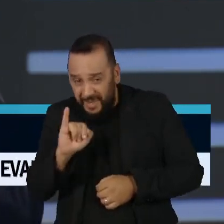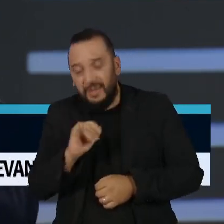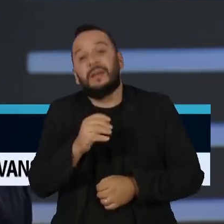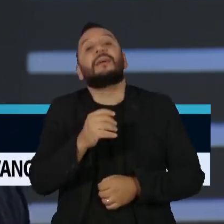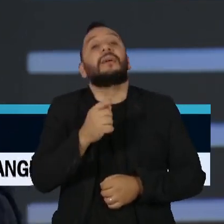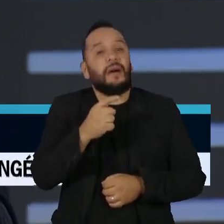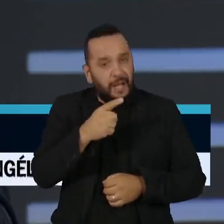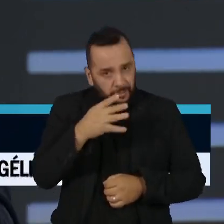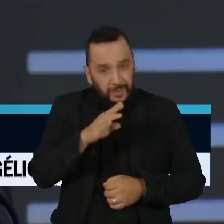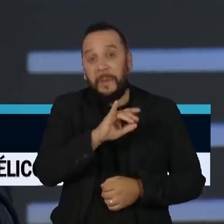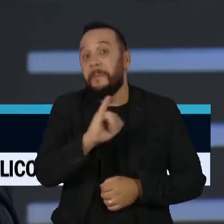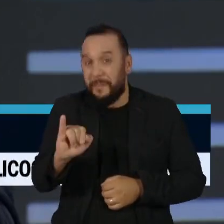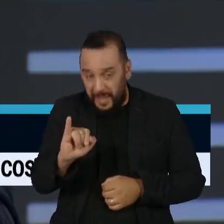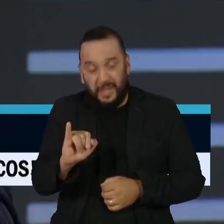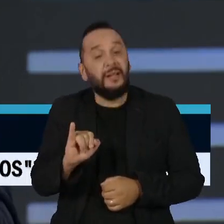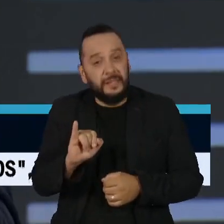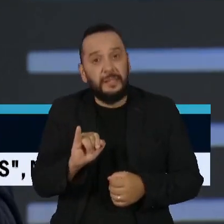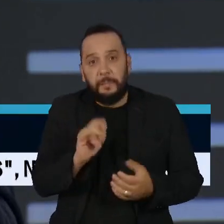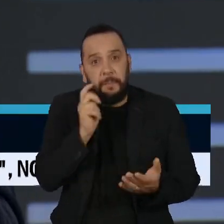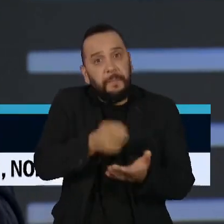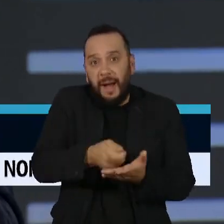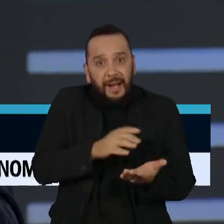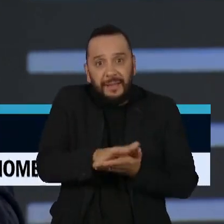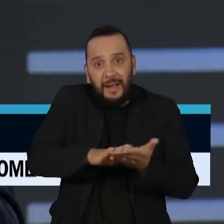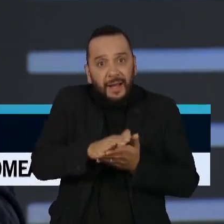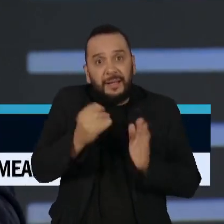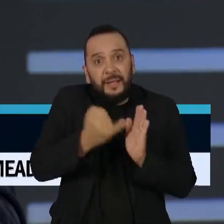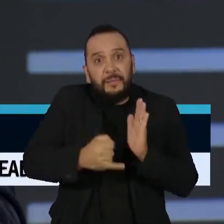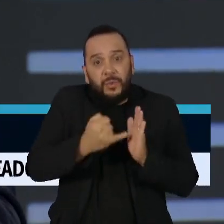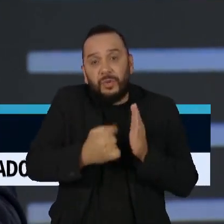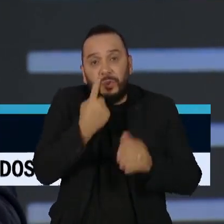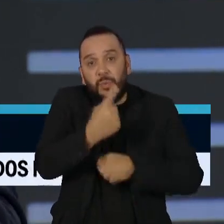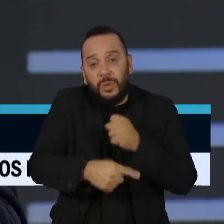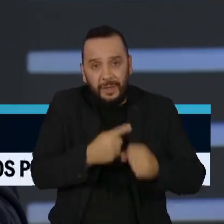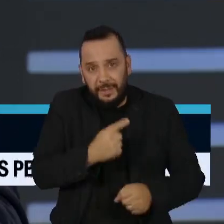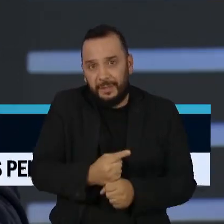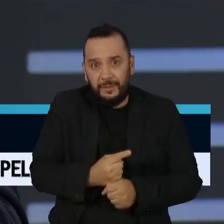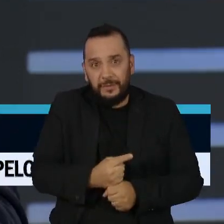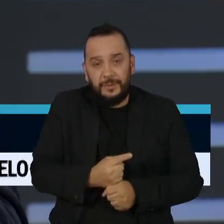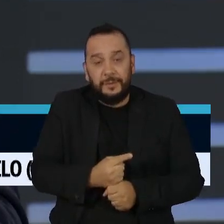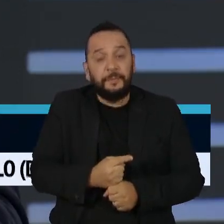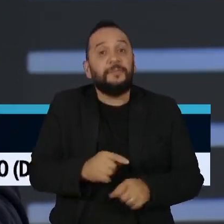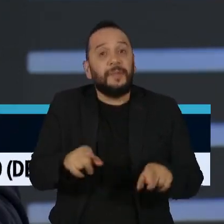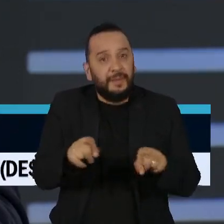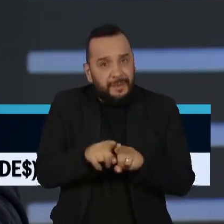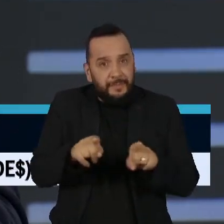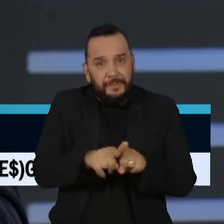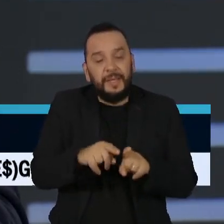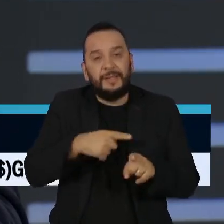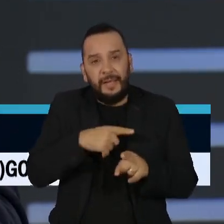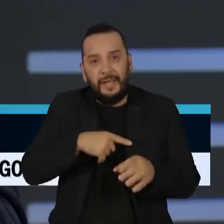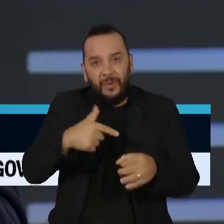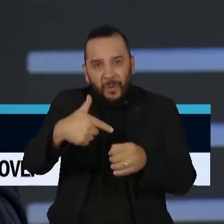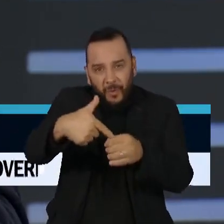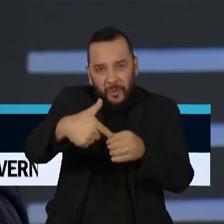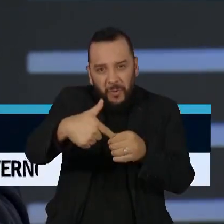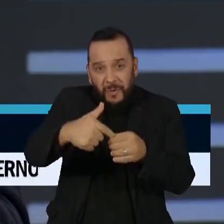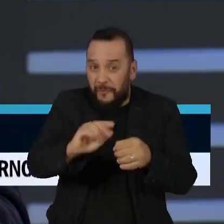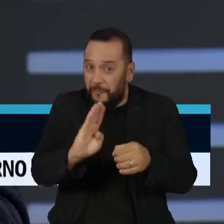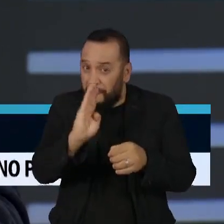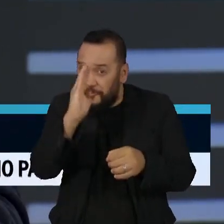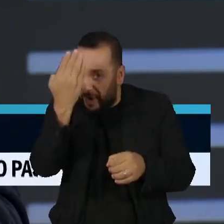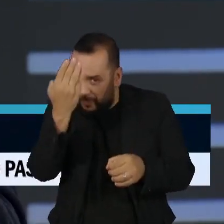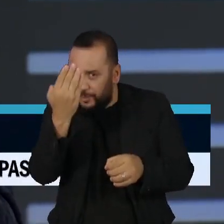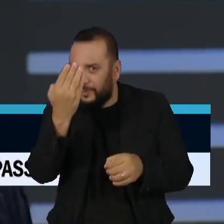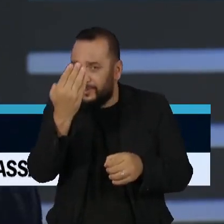combustíveis, dá 30 bi. Só em um setor você pode tirar 30 bilhões. Então, vamos lá, vamos olhar. Dá para